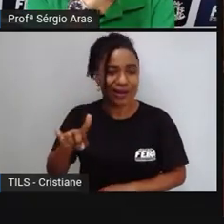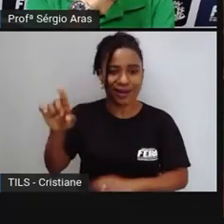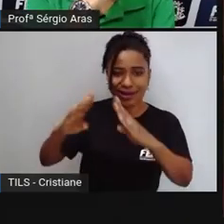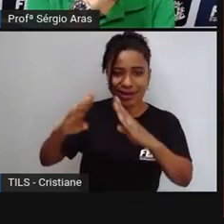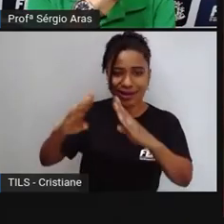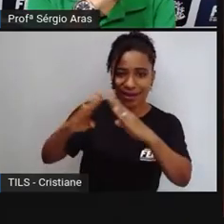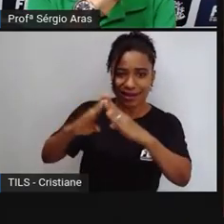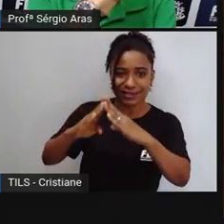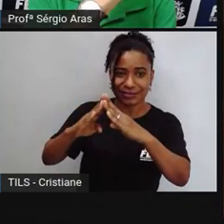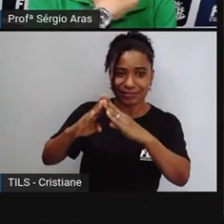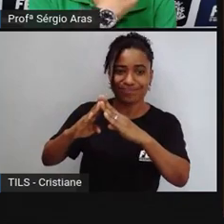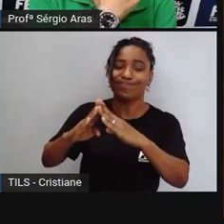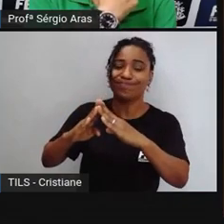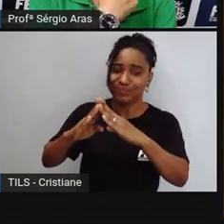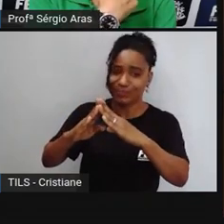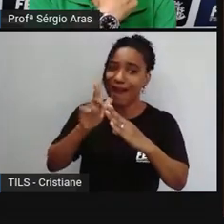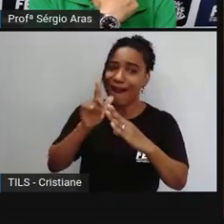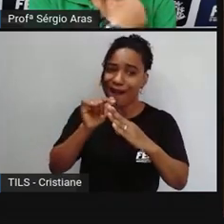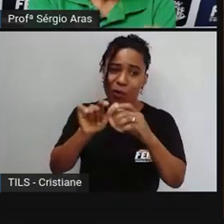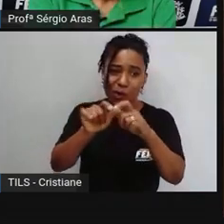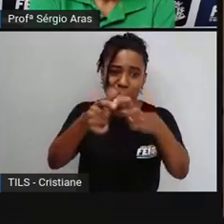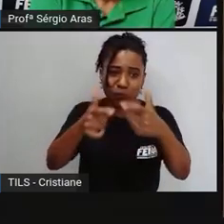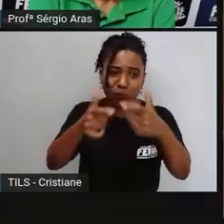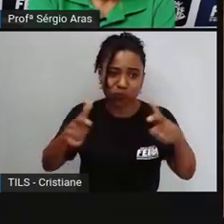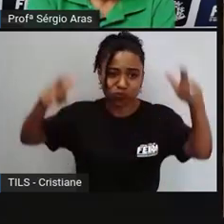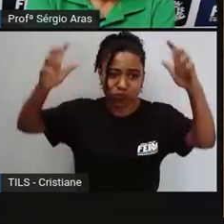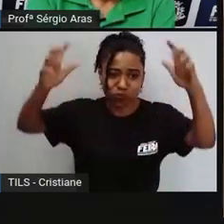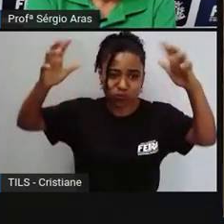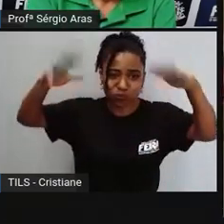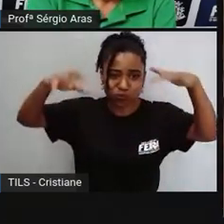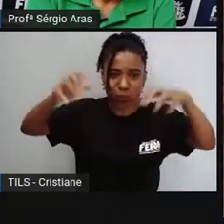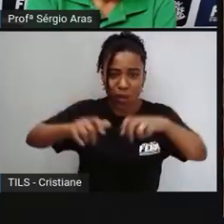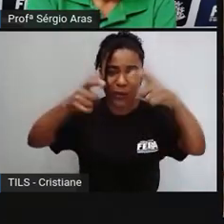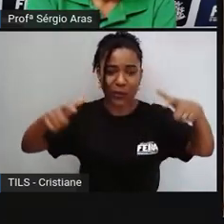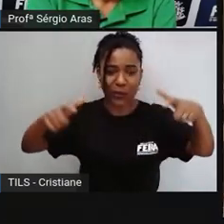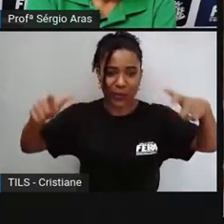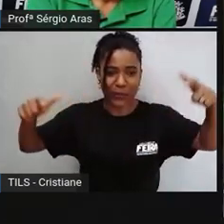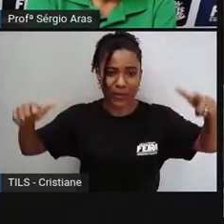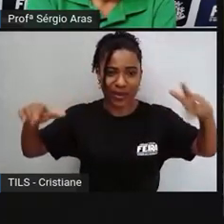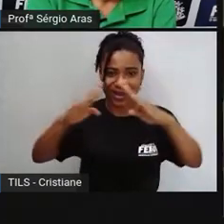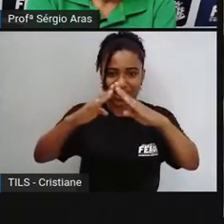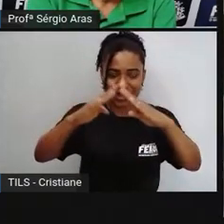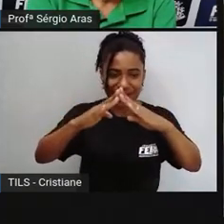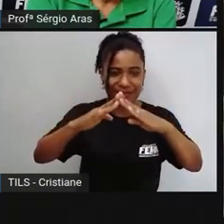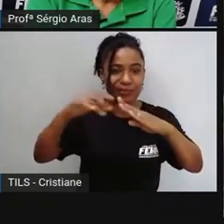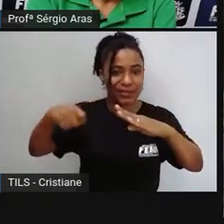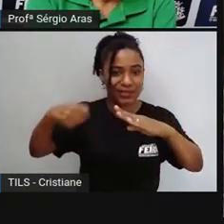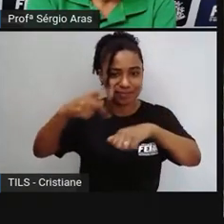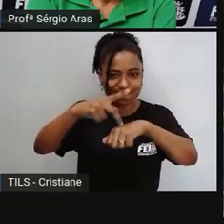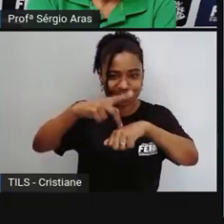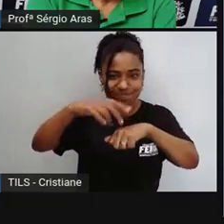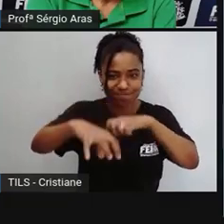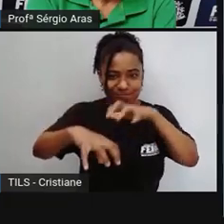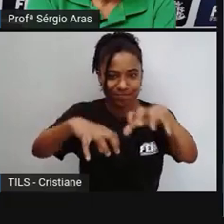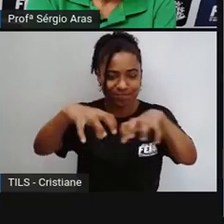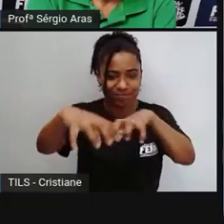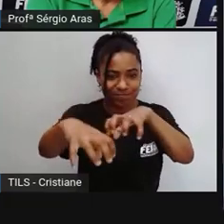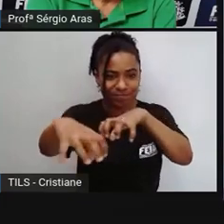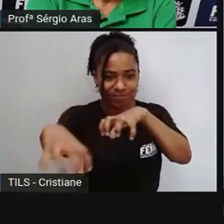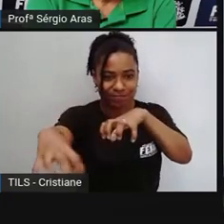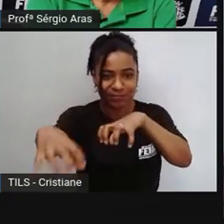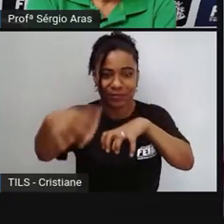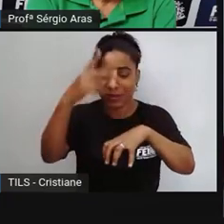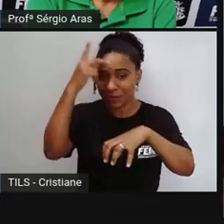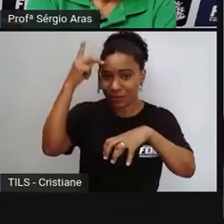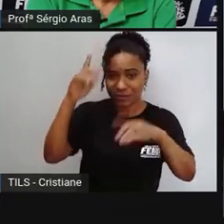inundou muitas moradias construídas ao redor do local pra entrar em casa Valdir que é deficiente físico precisa se